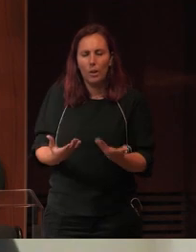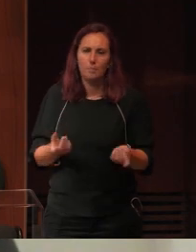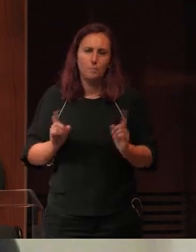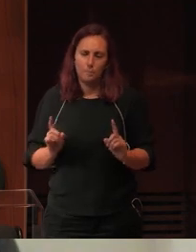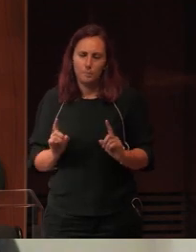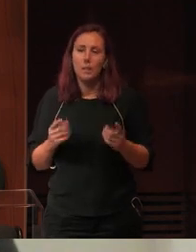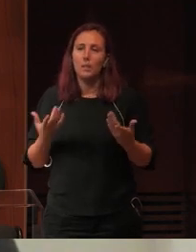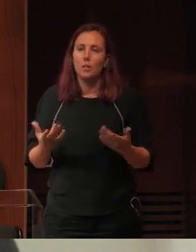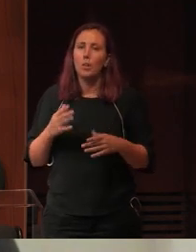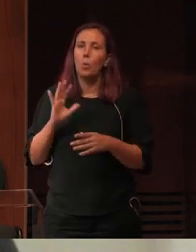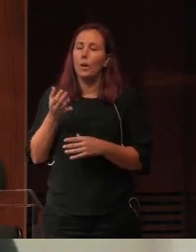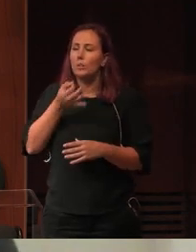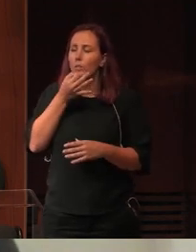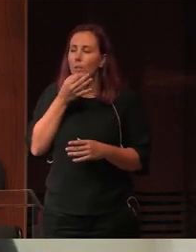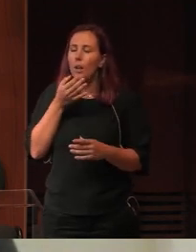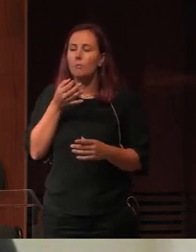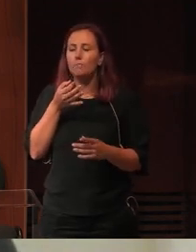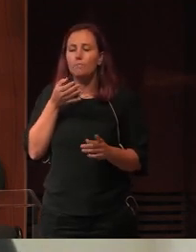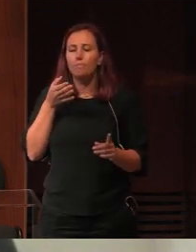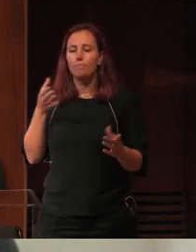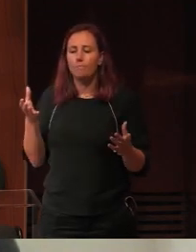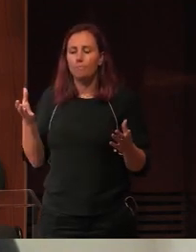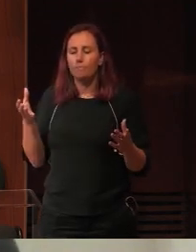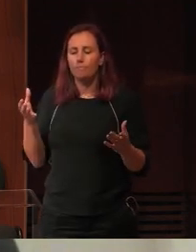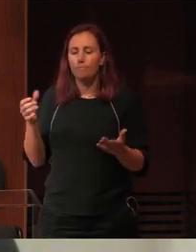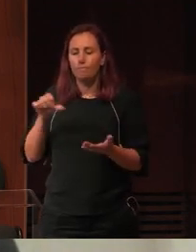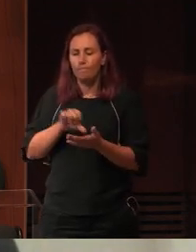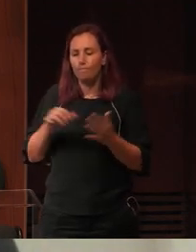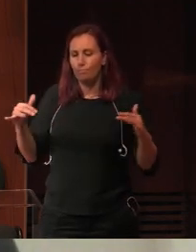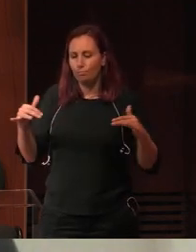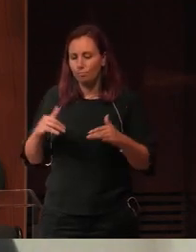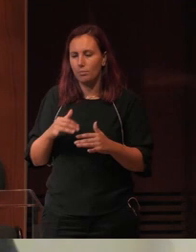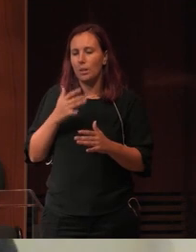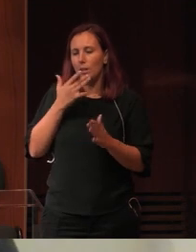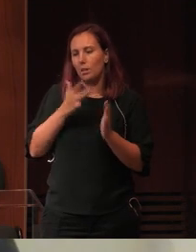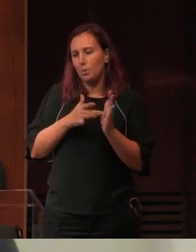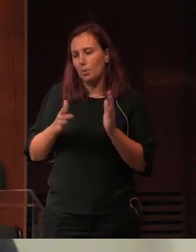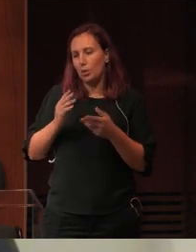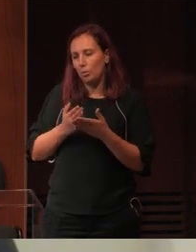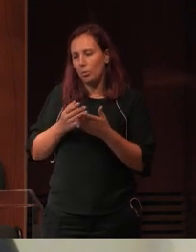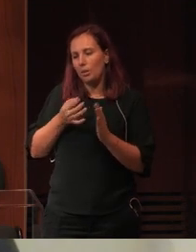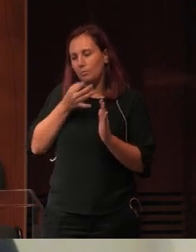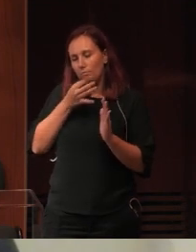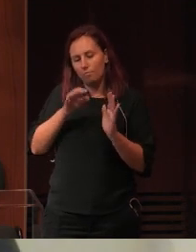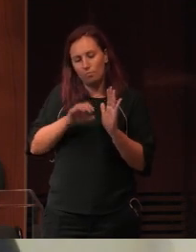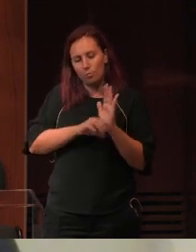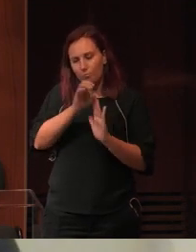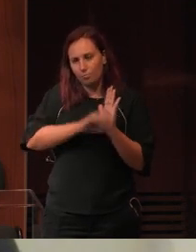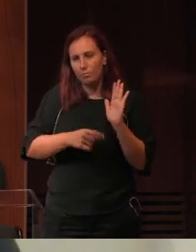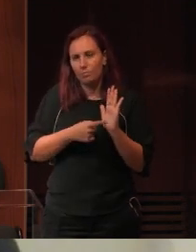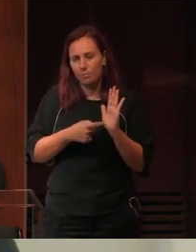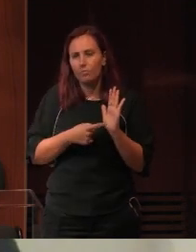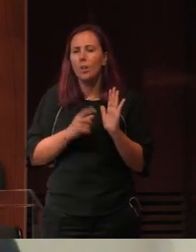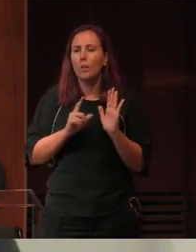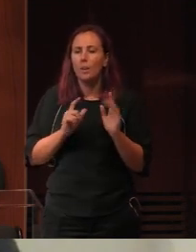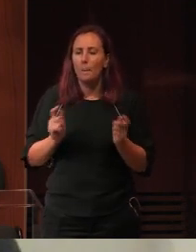quando falo da centralidade da Biblioteca Escolar no nosso currículo falo exatamente disso, de uma